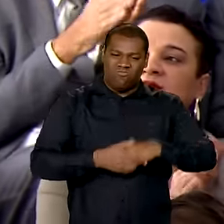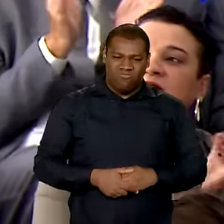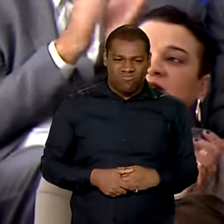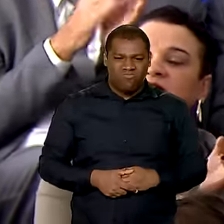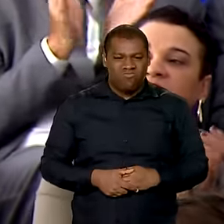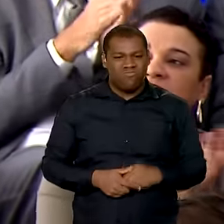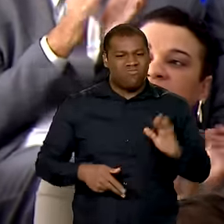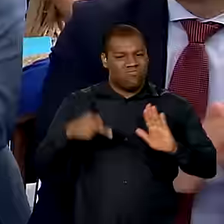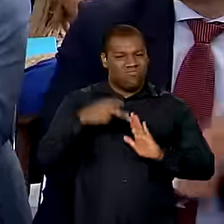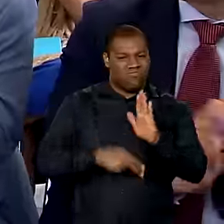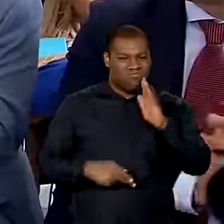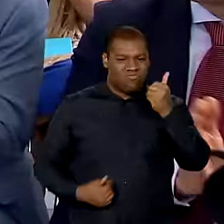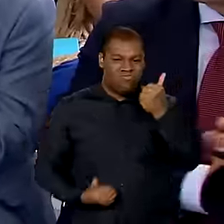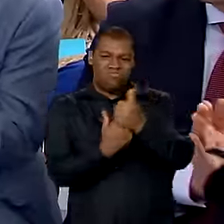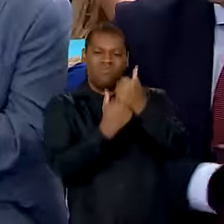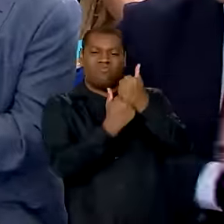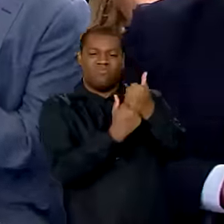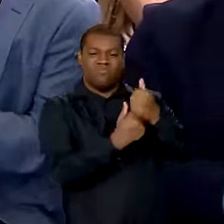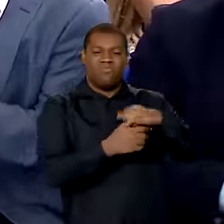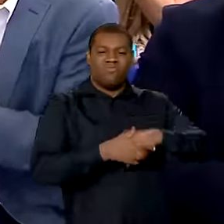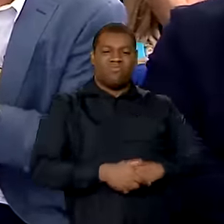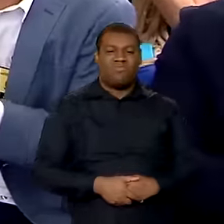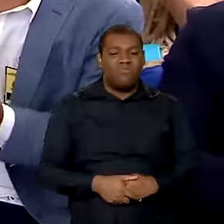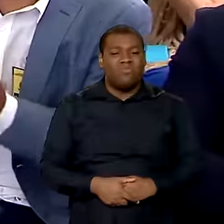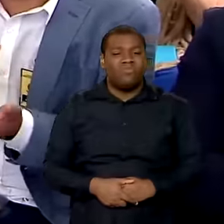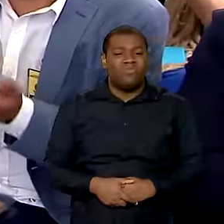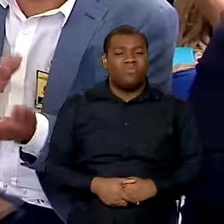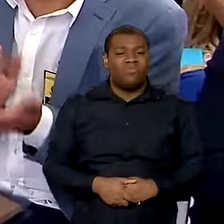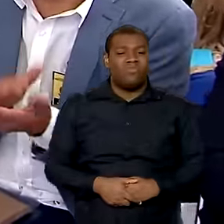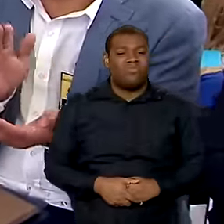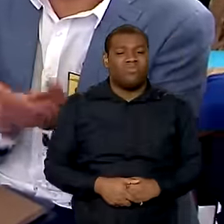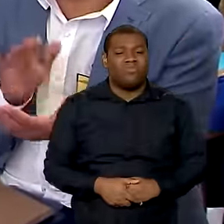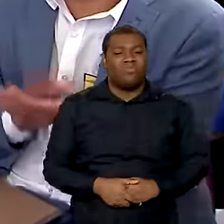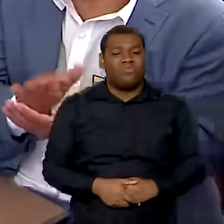dá um pontapé extraordinário. É colocar...